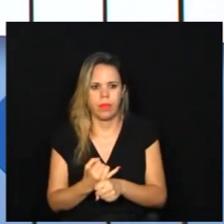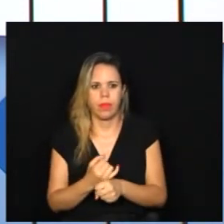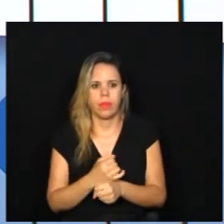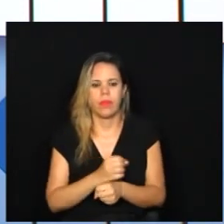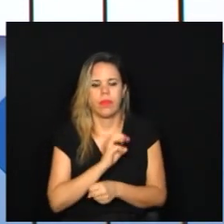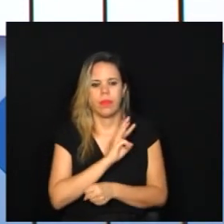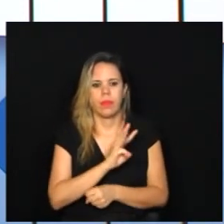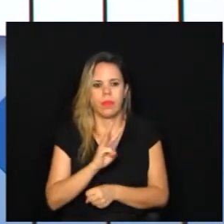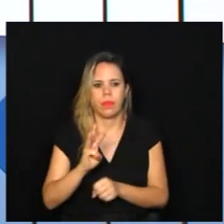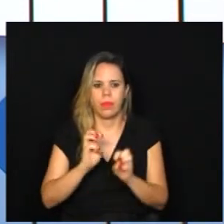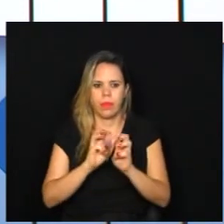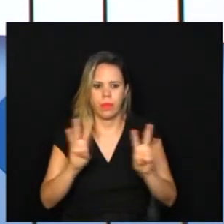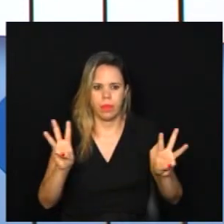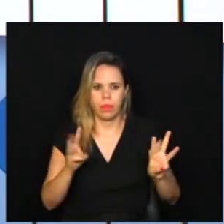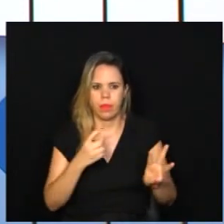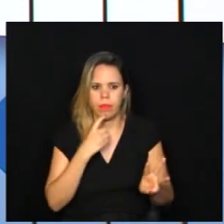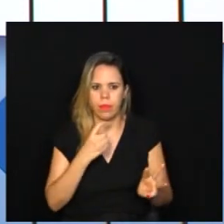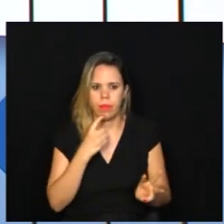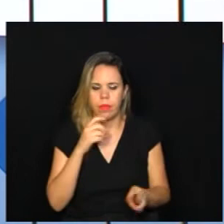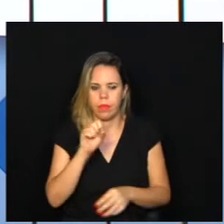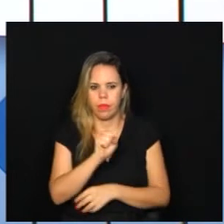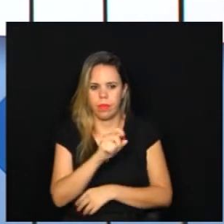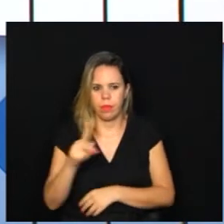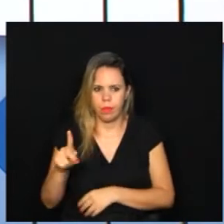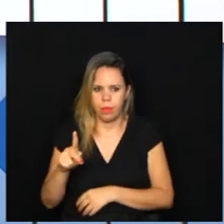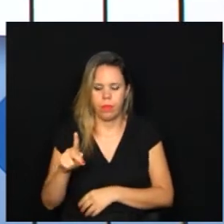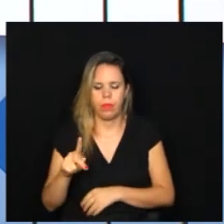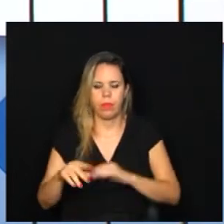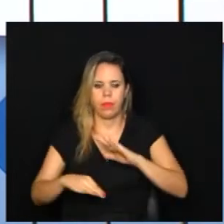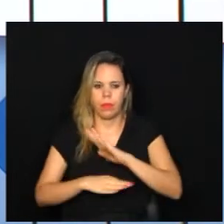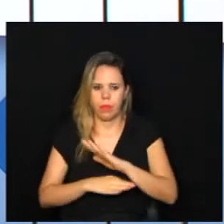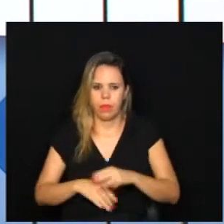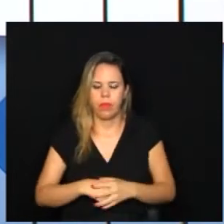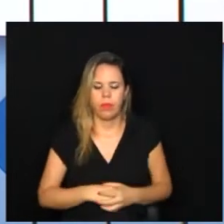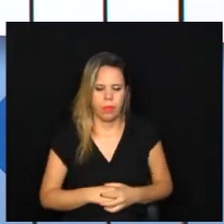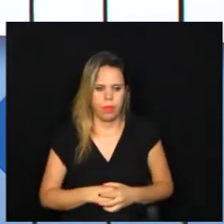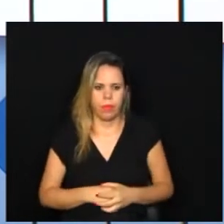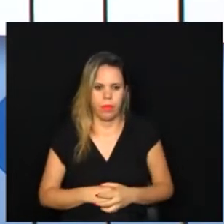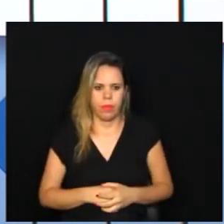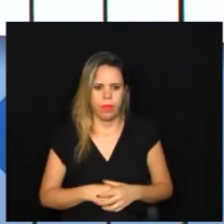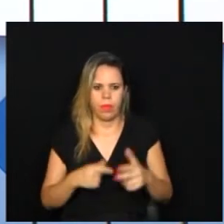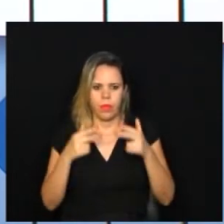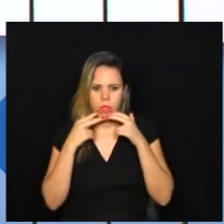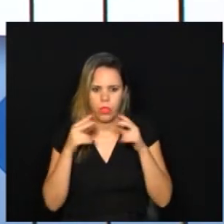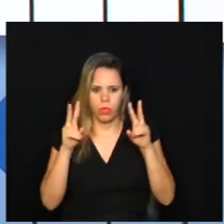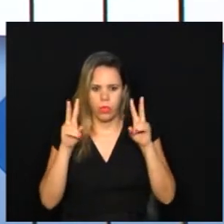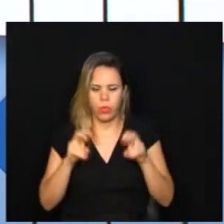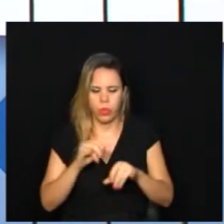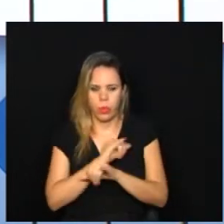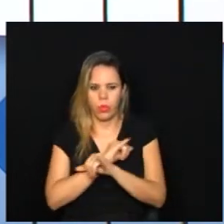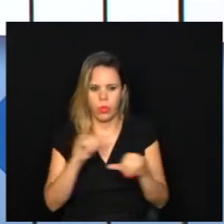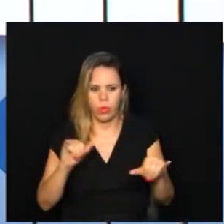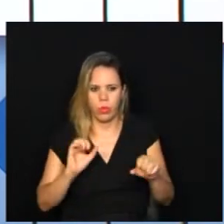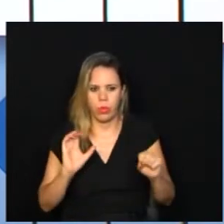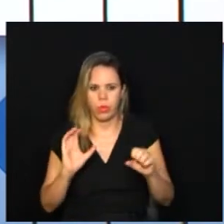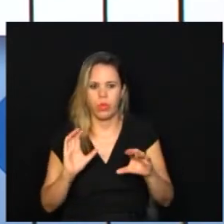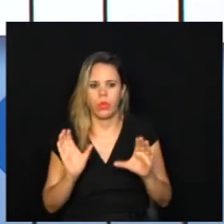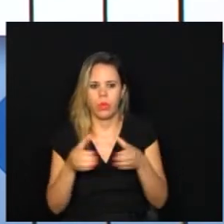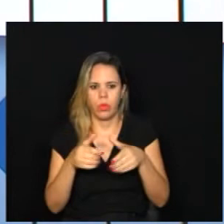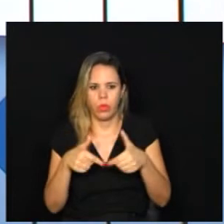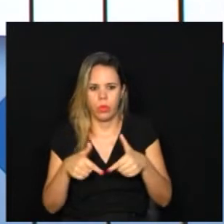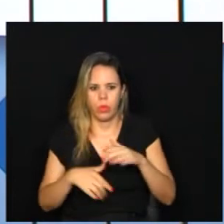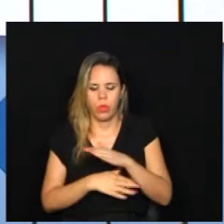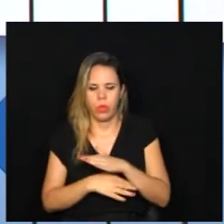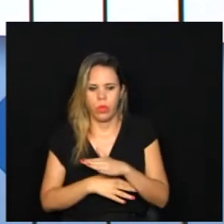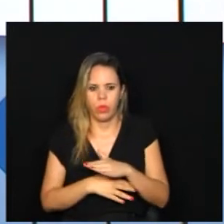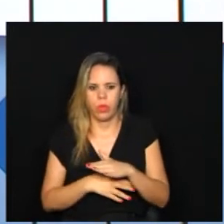.campinas.sp.leg.br. Lá na notícia sobre essa campanha da comissão, tem o